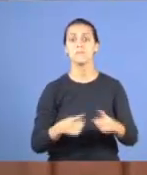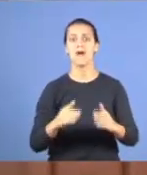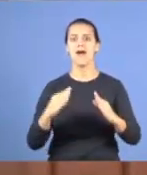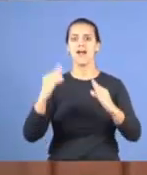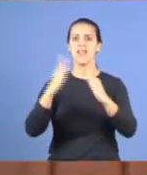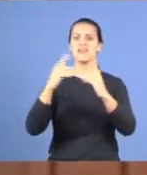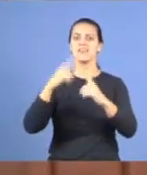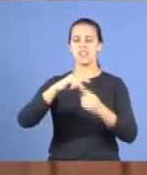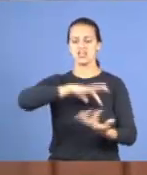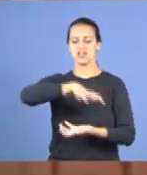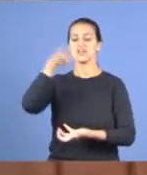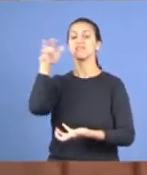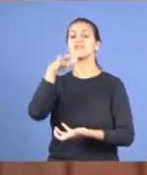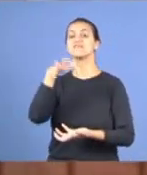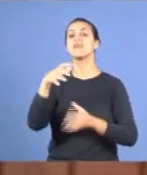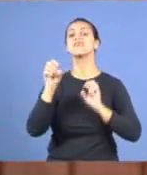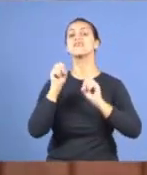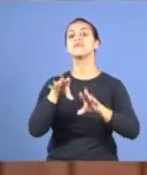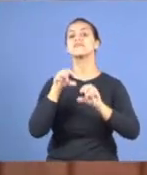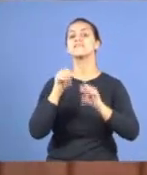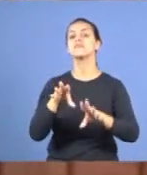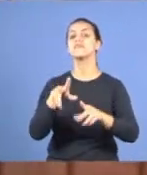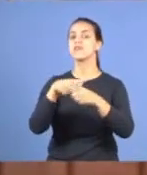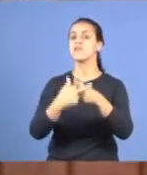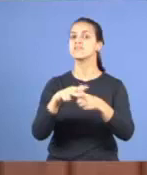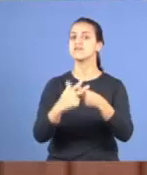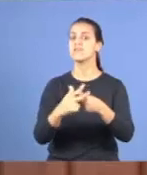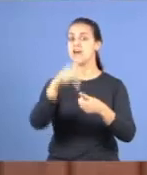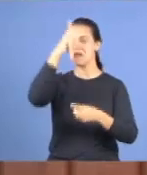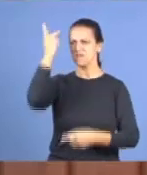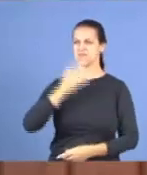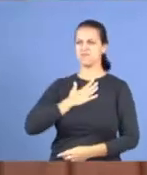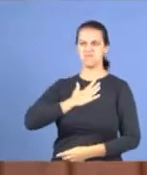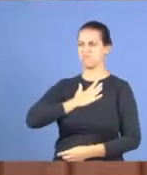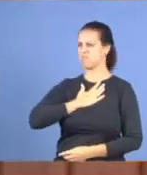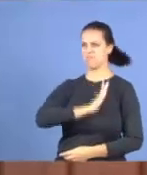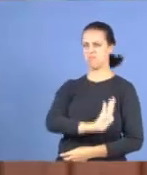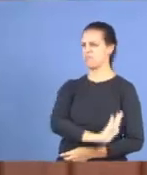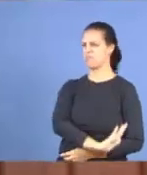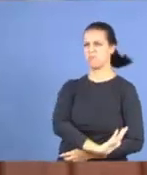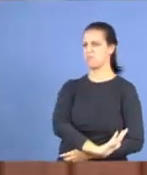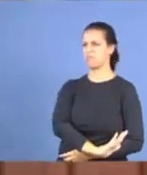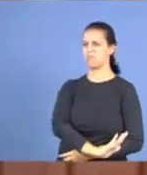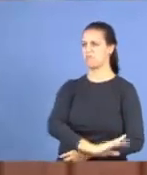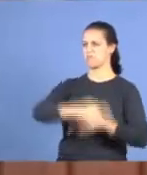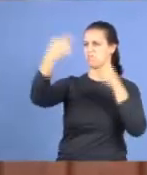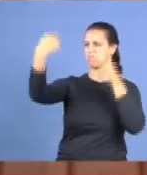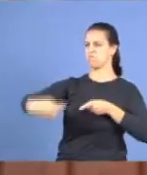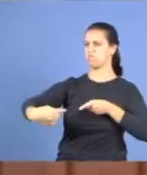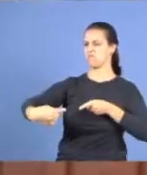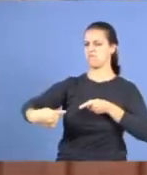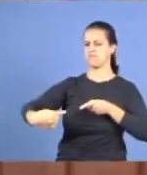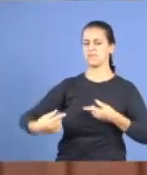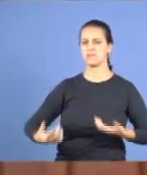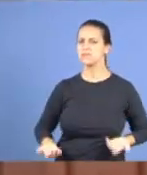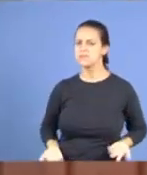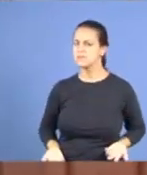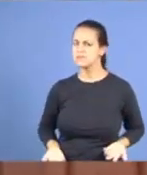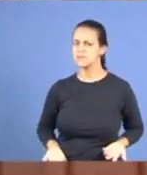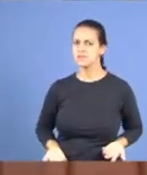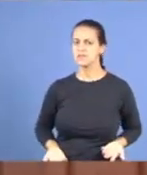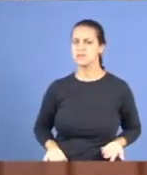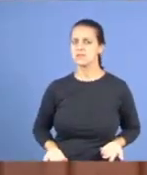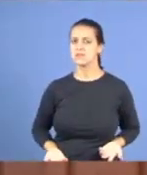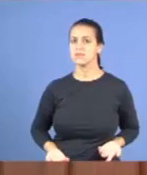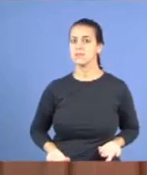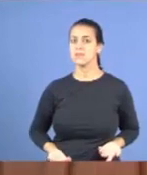do conserto, nem gosta da doutrina, só isso, isso, ele não é contra o satélite, que é contra a estrutura, contra a transmissão, não,